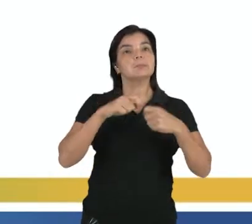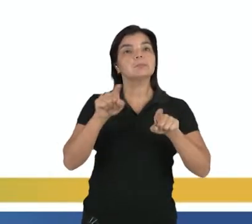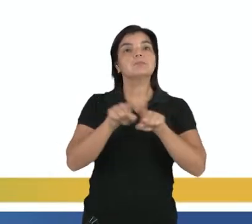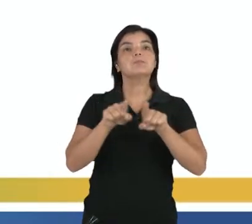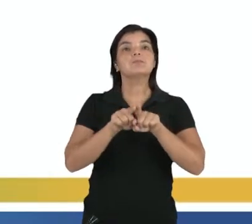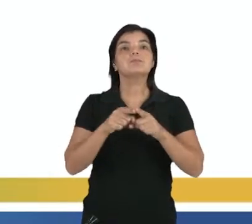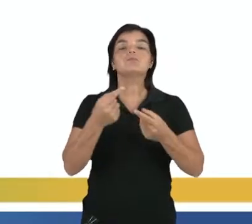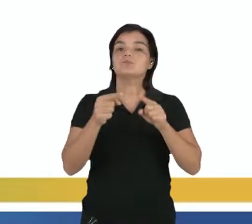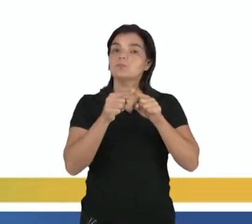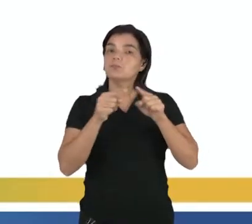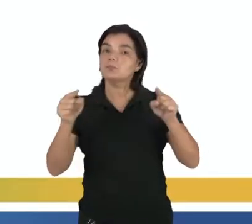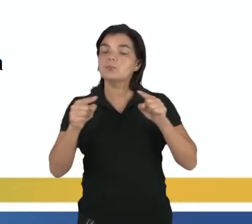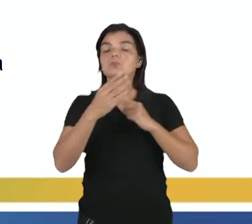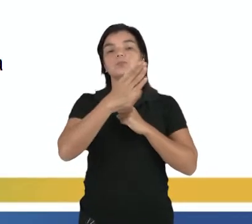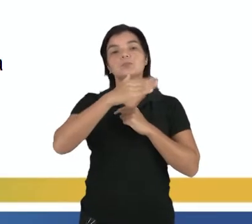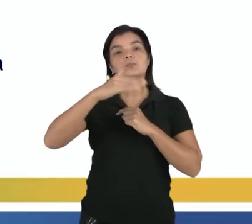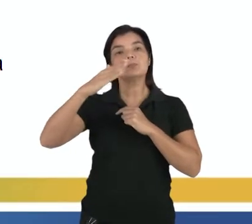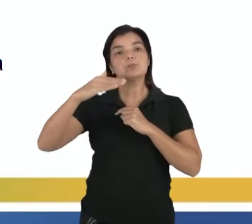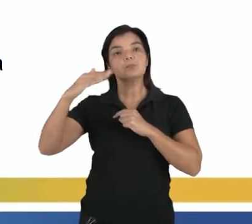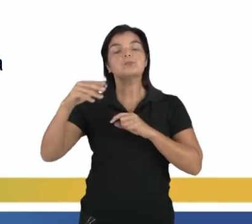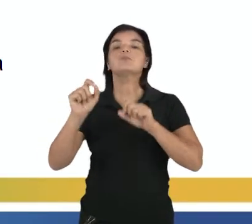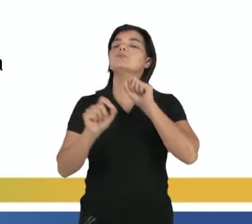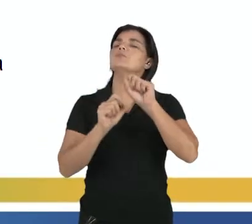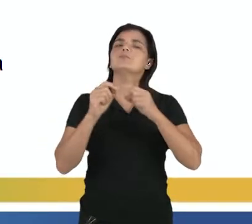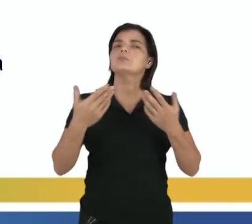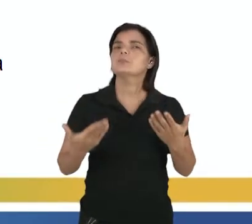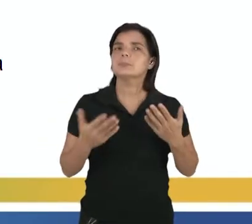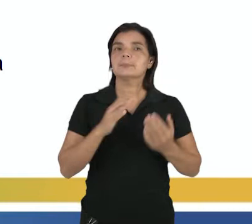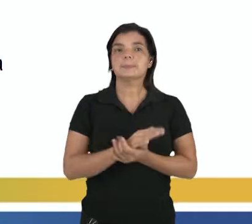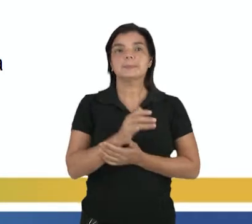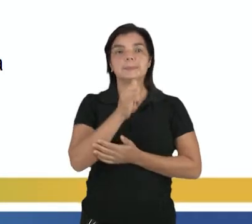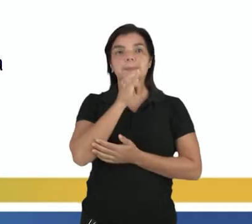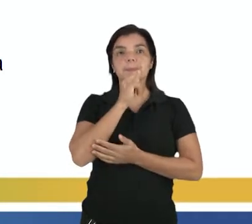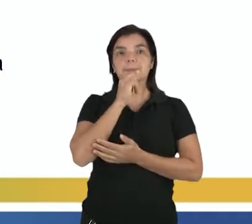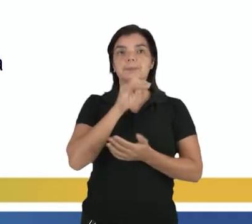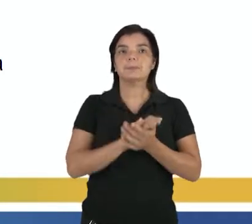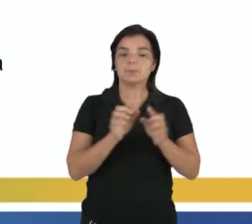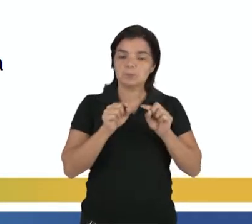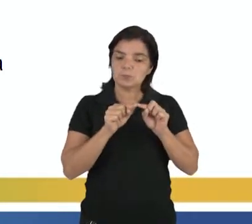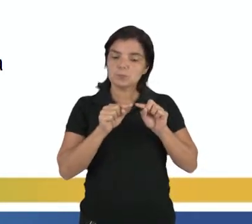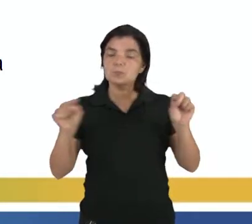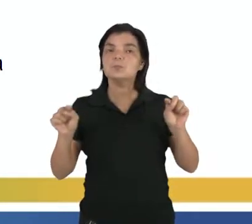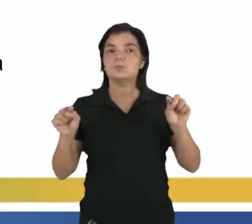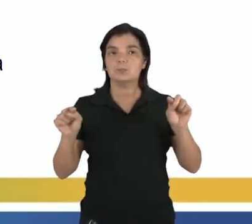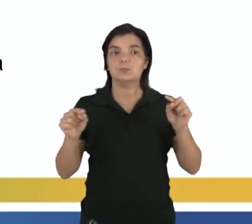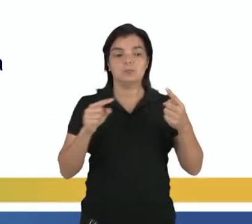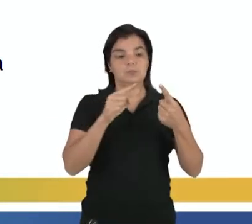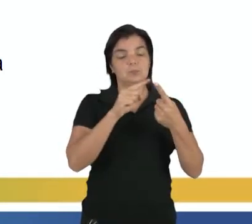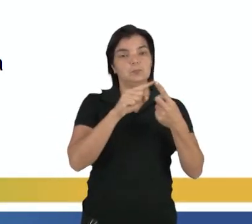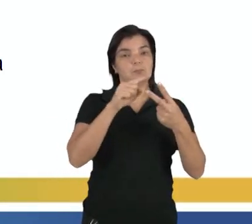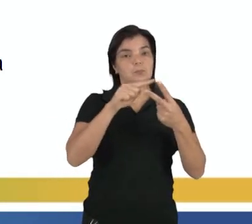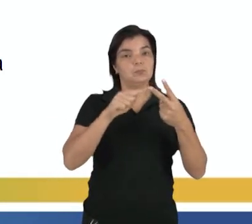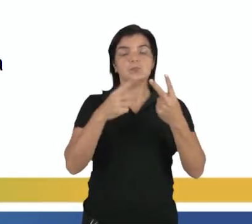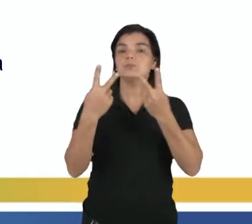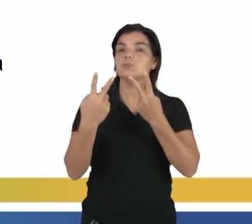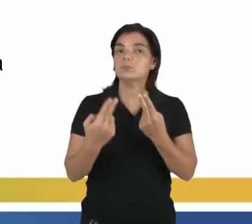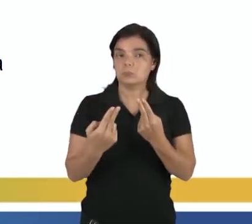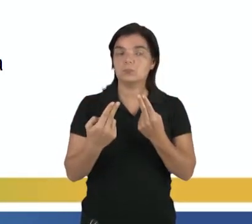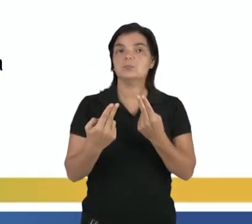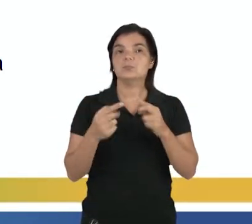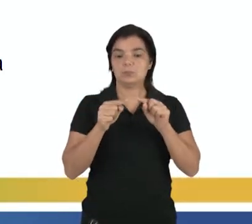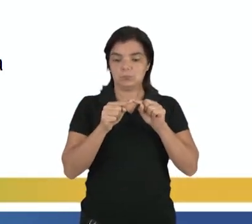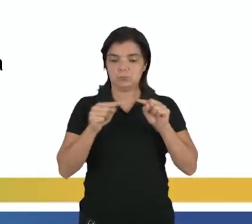ter a ideia de comprimento de onda, né. O que que é o comprimento de onda? Tá aqui, ó. O comprimento de onda são dois pontos iguais, tá,